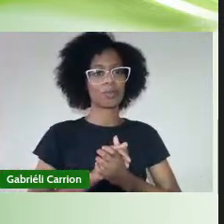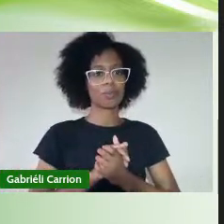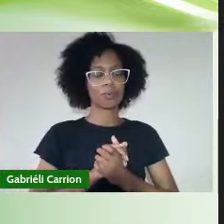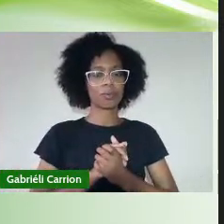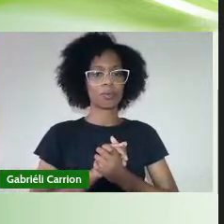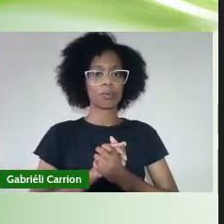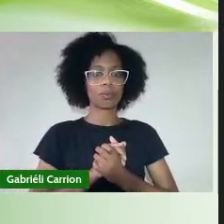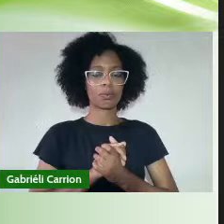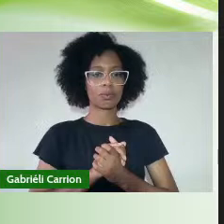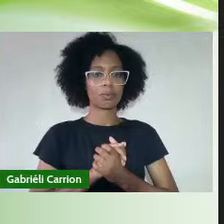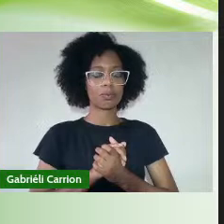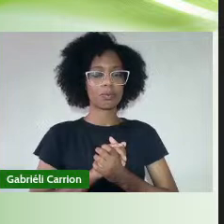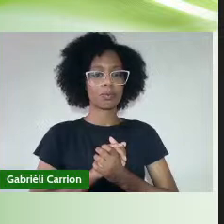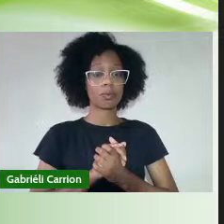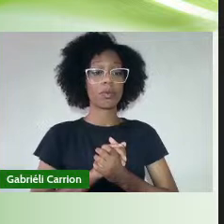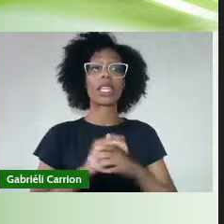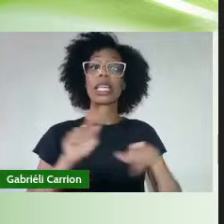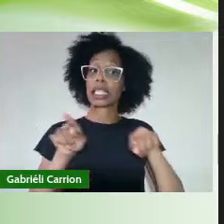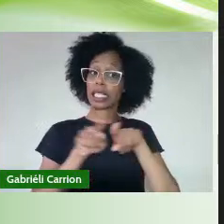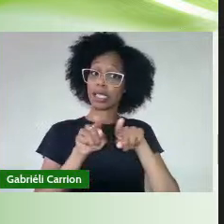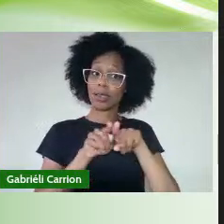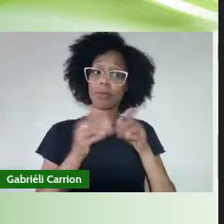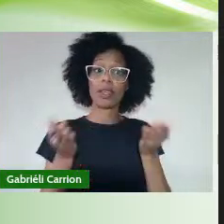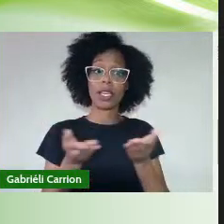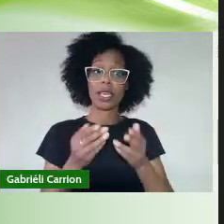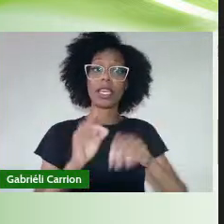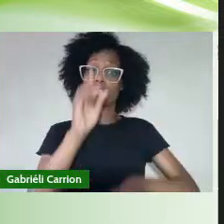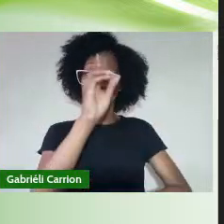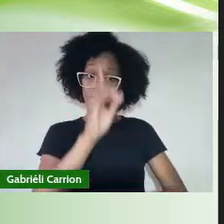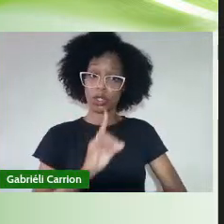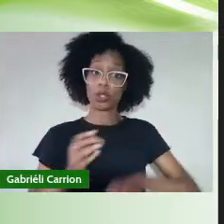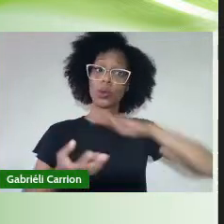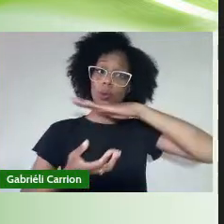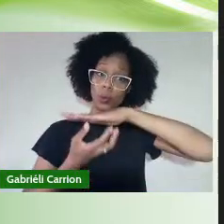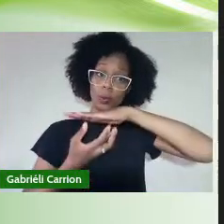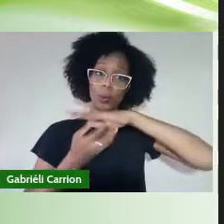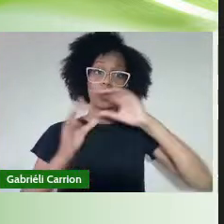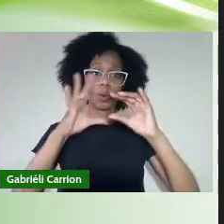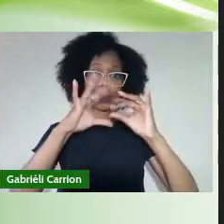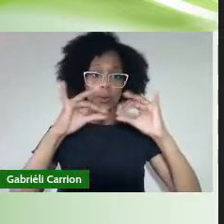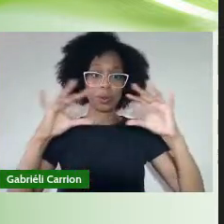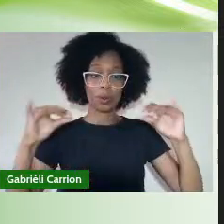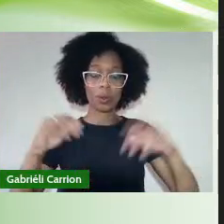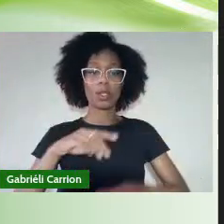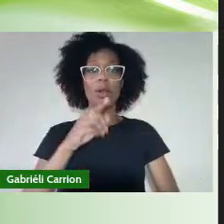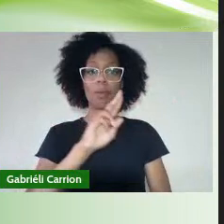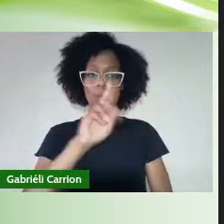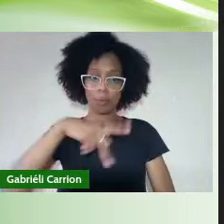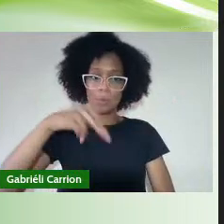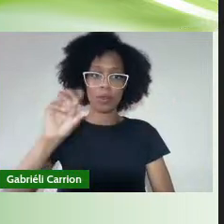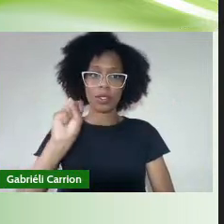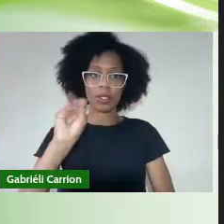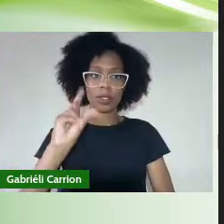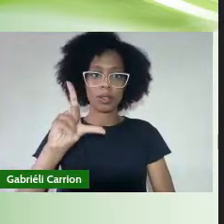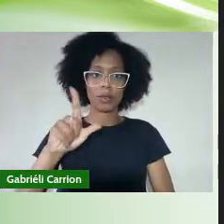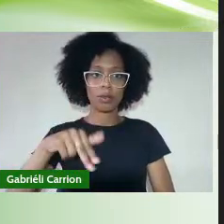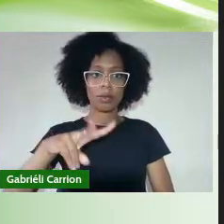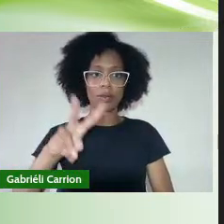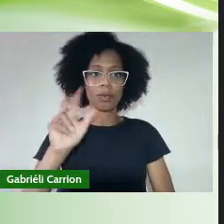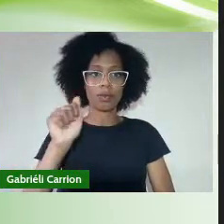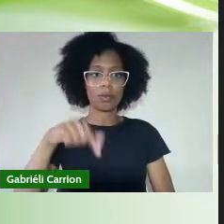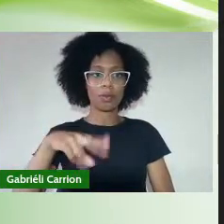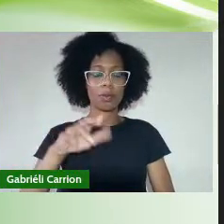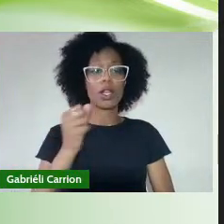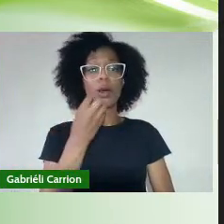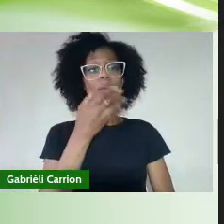Presente também a senhora diretora do Campo Jaguarão, professora Silvana Maria Gritti. Boa tarde a todos,